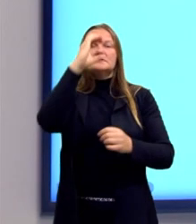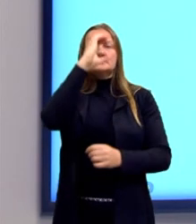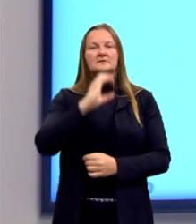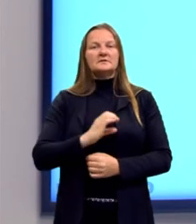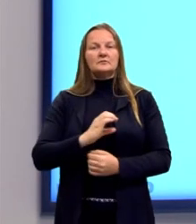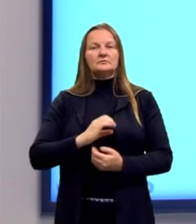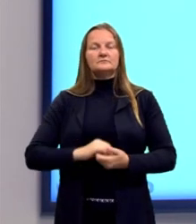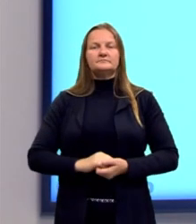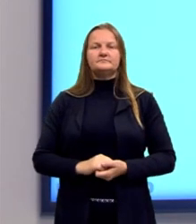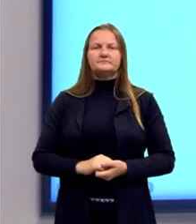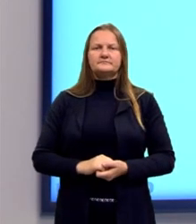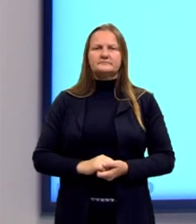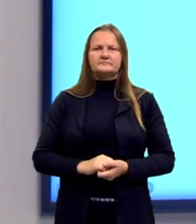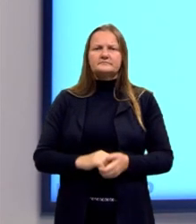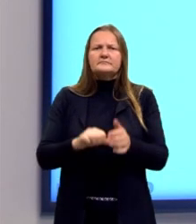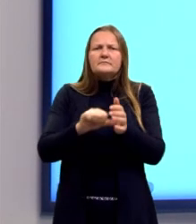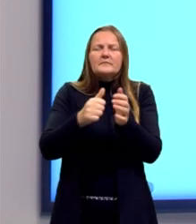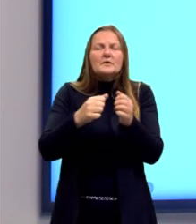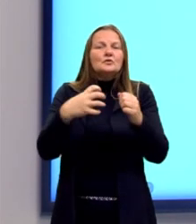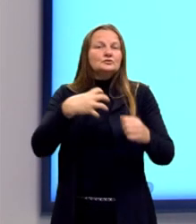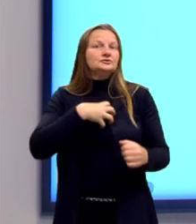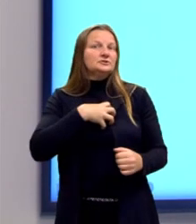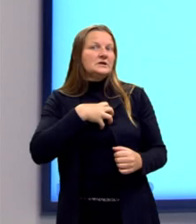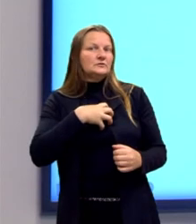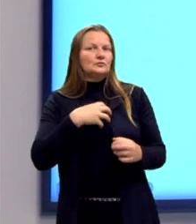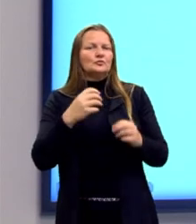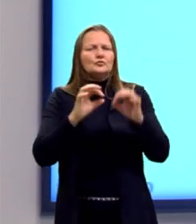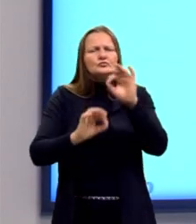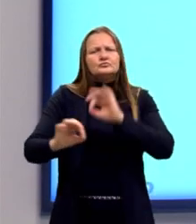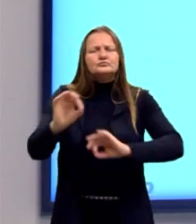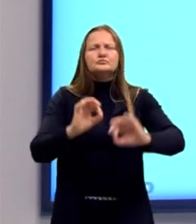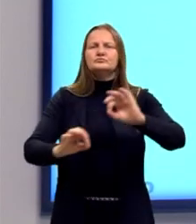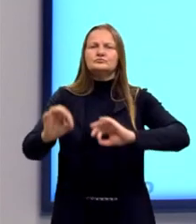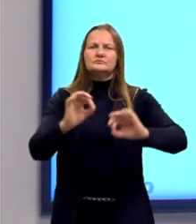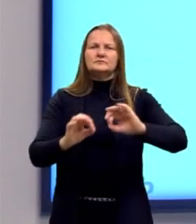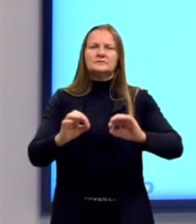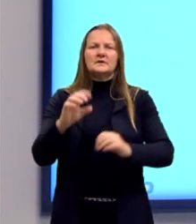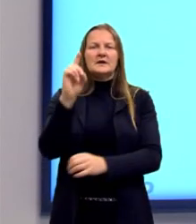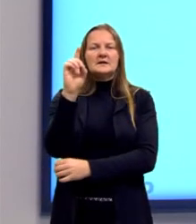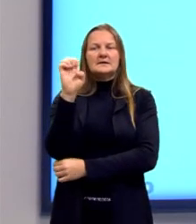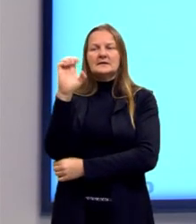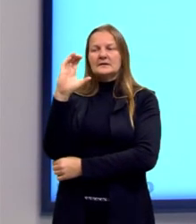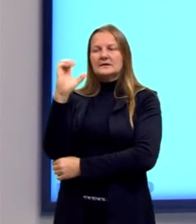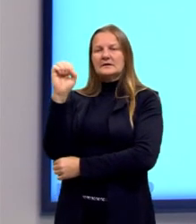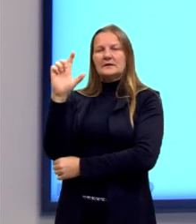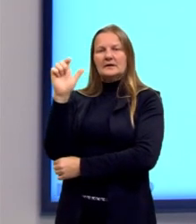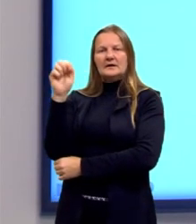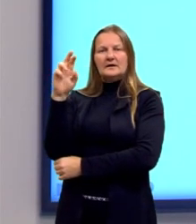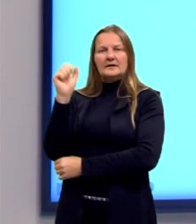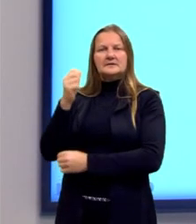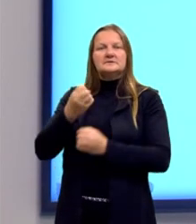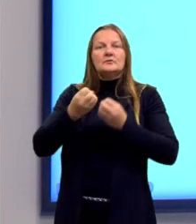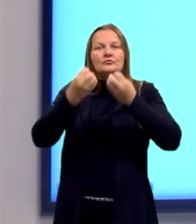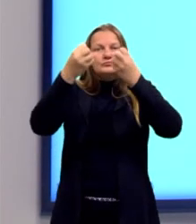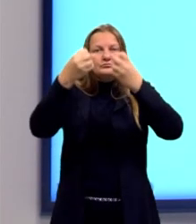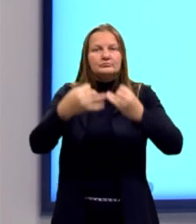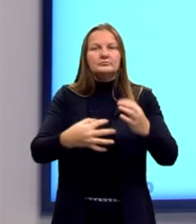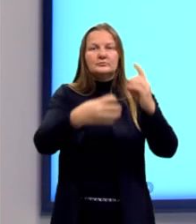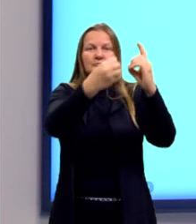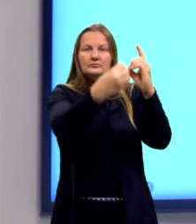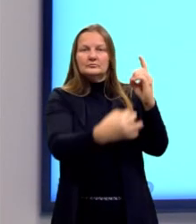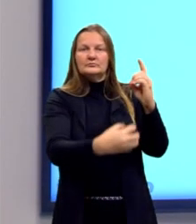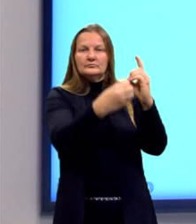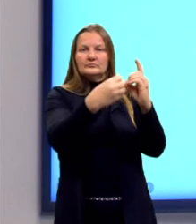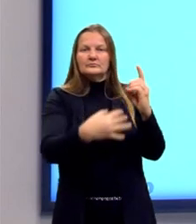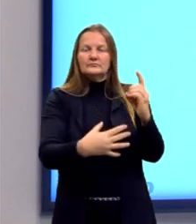Então, a primeira forma, assim, mais organizada, né? Que é mais consistente em relação aos direitos